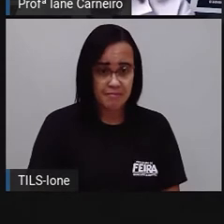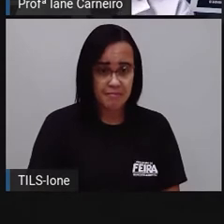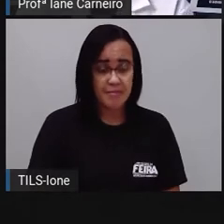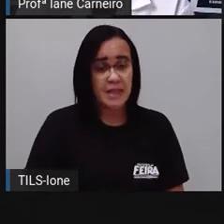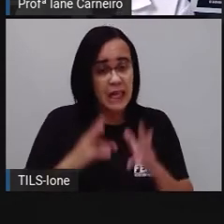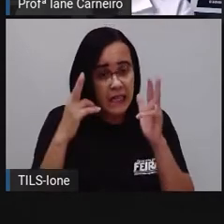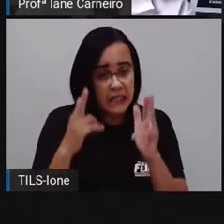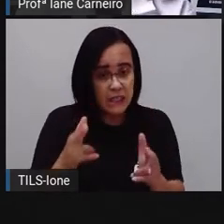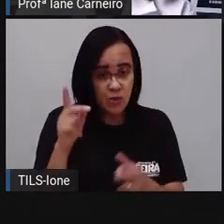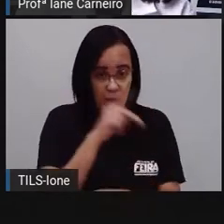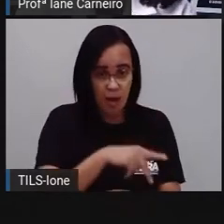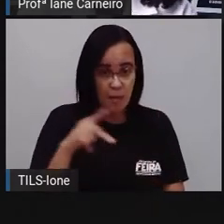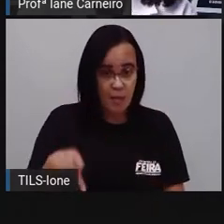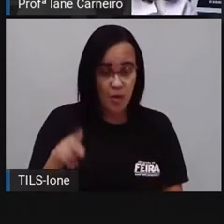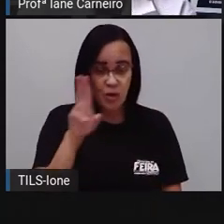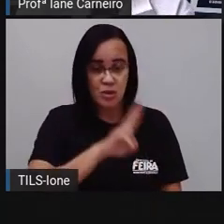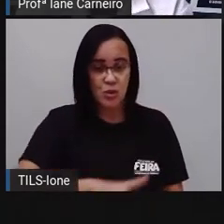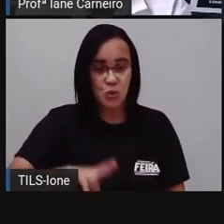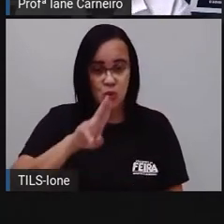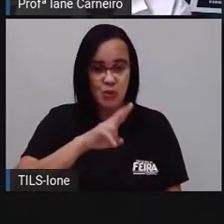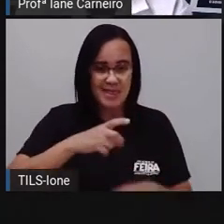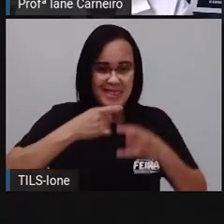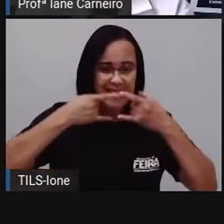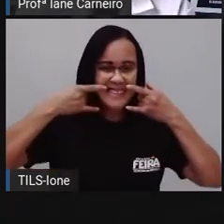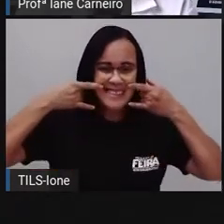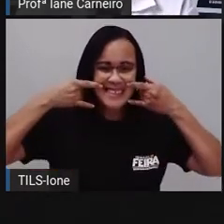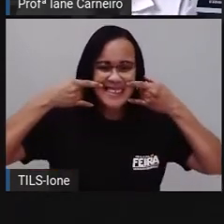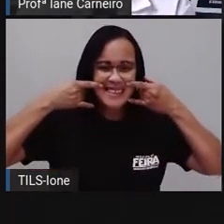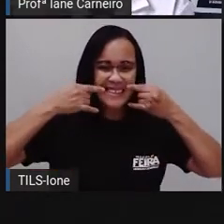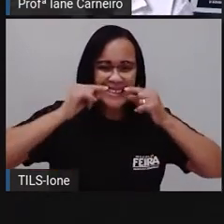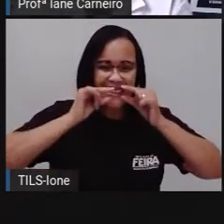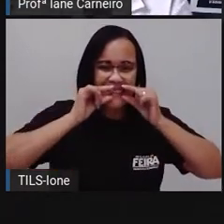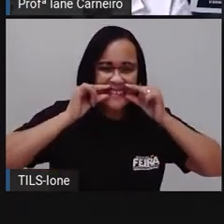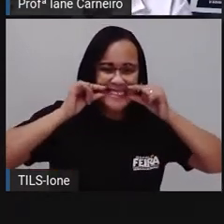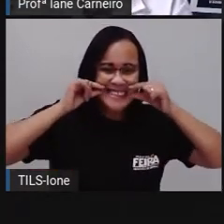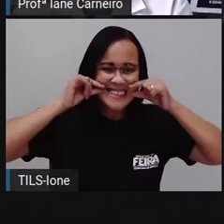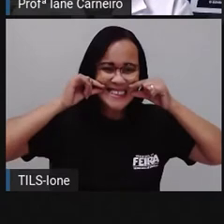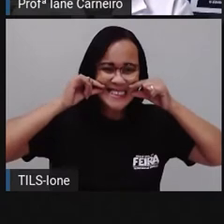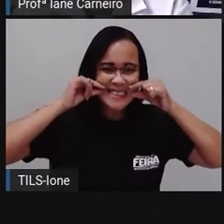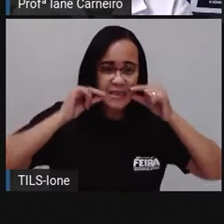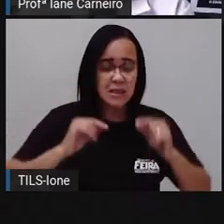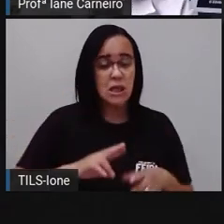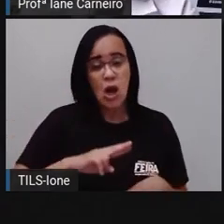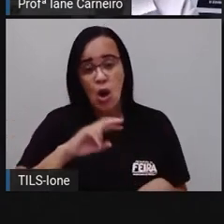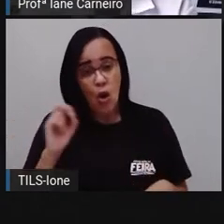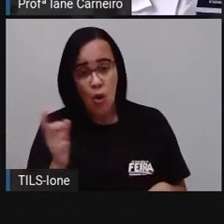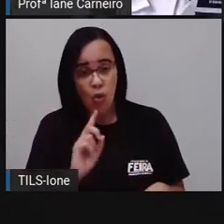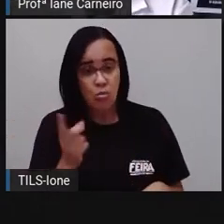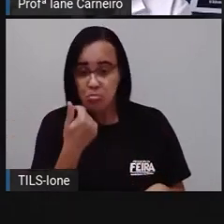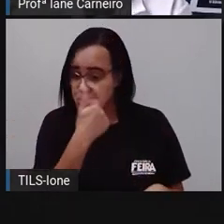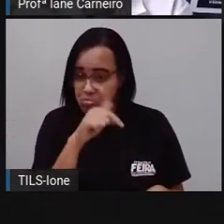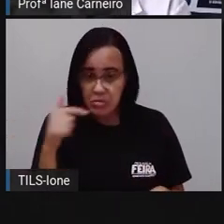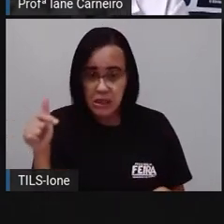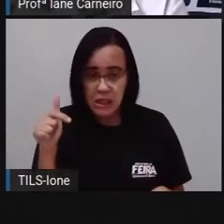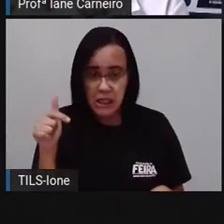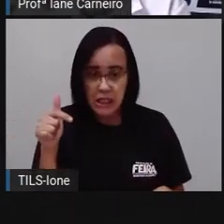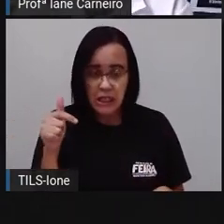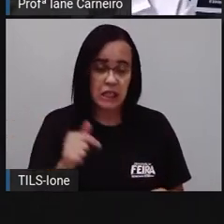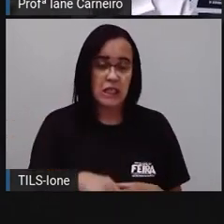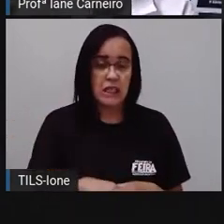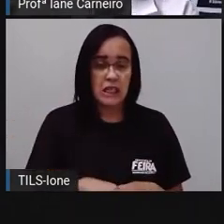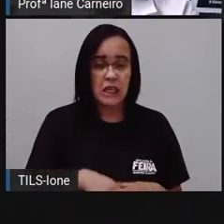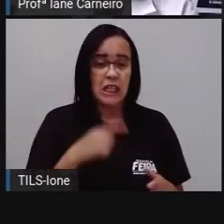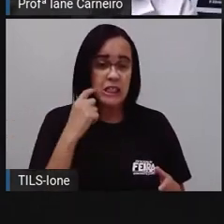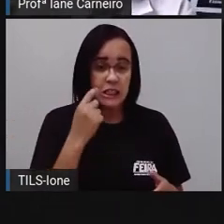aparelho ou você não usa aparelho? Como é os seus dentinhos? Já tem dente permanente ou são dentes de leite?